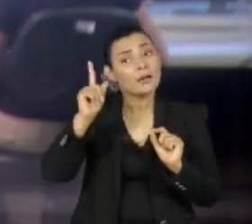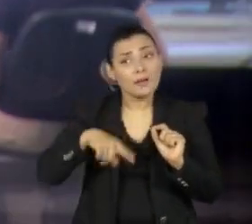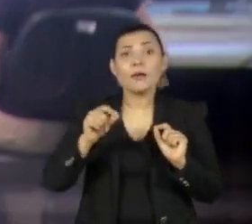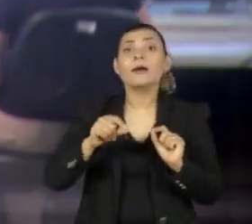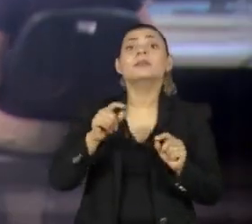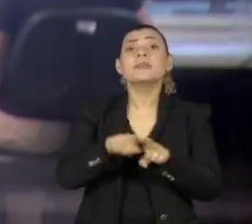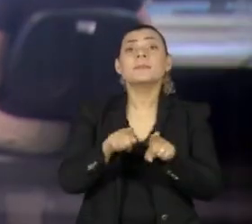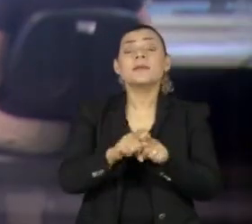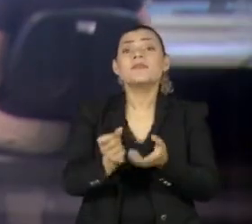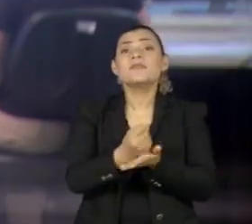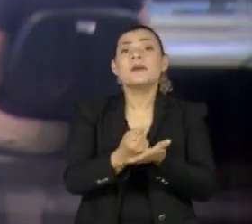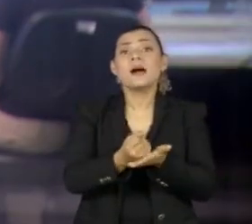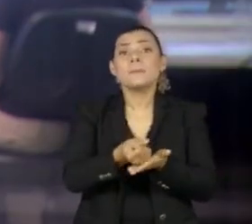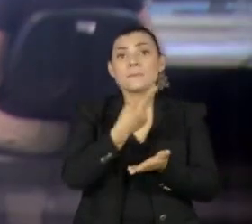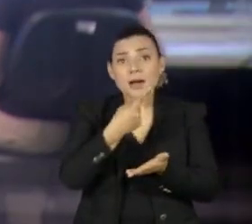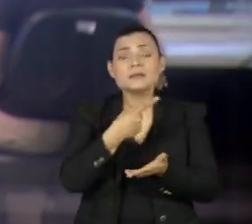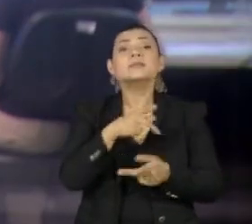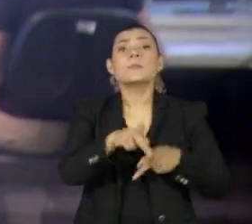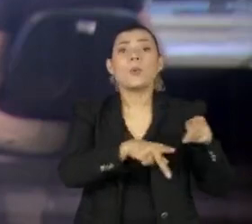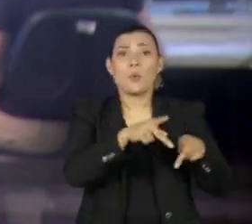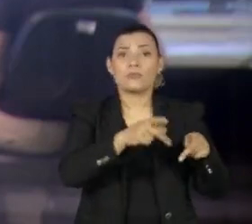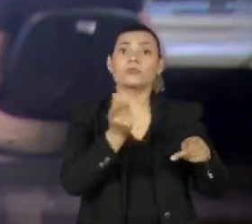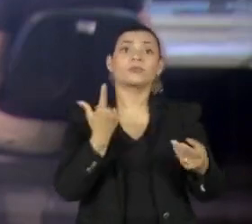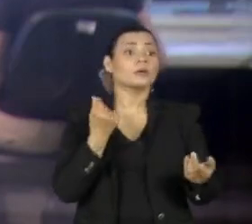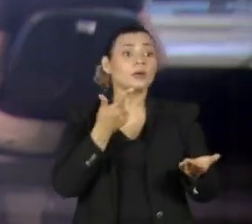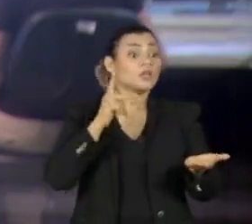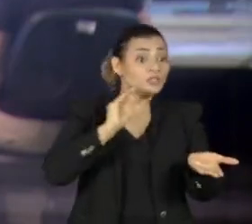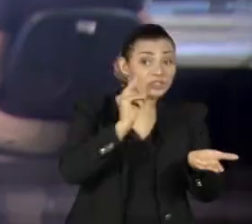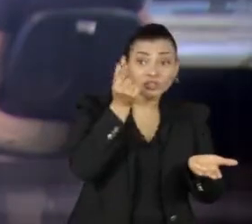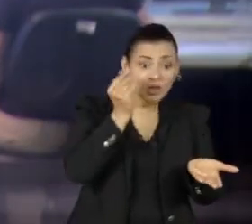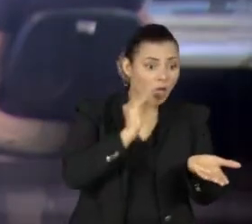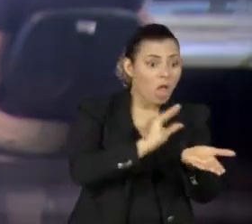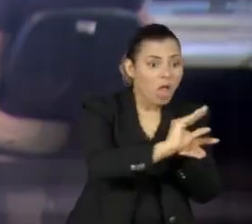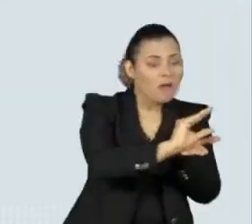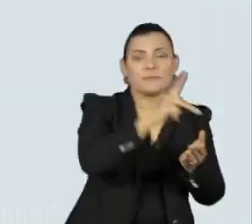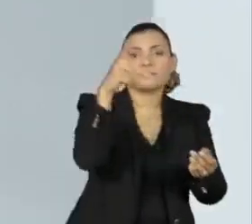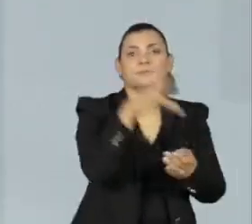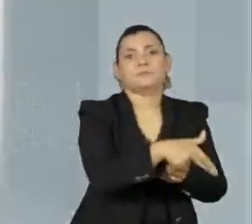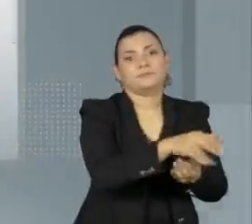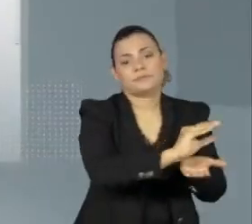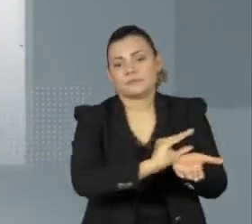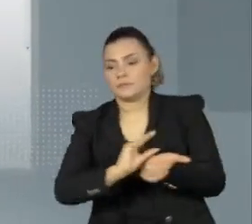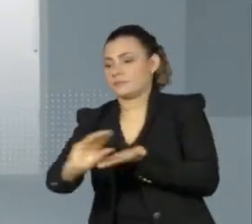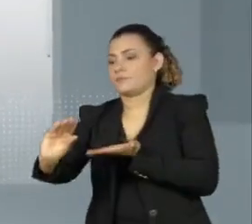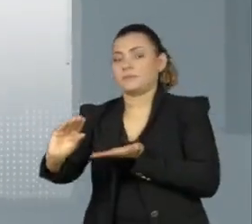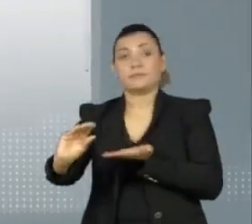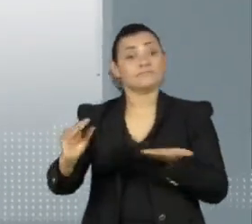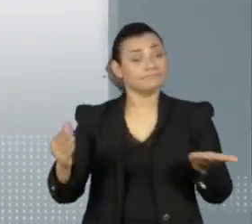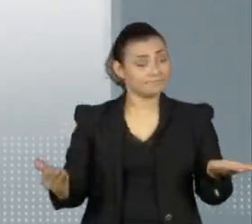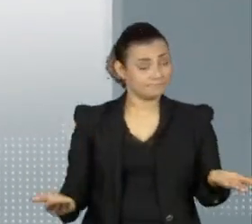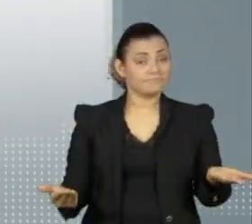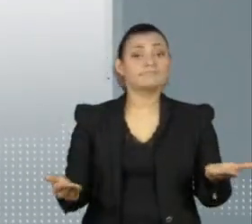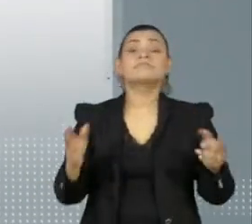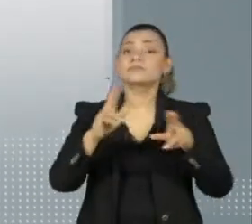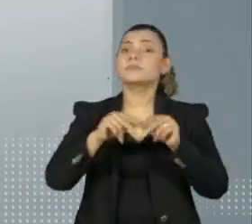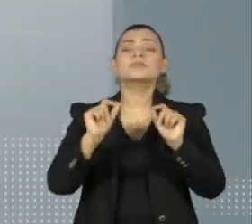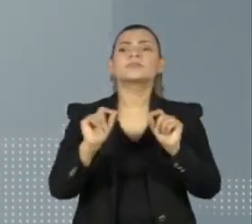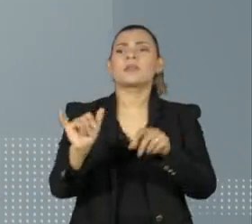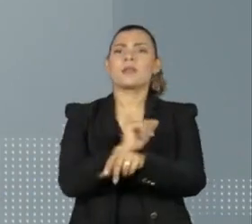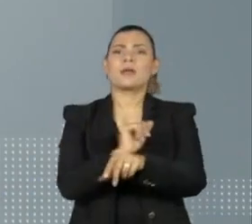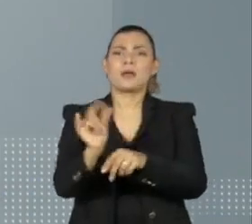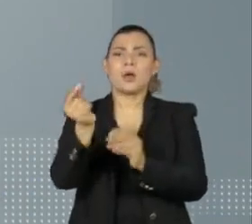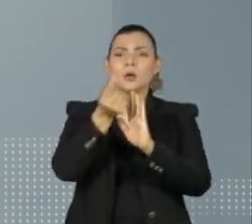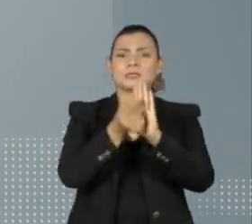farmácia popular foram cortadas para garantir dinheiro aos parlamentares. O decreto que dá sinal verde para a manobra